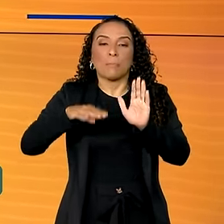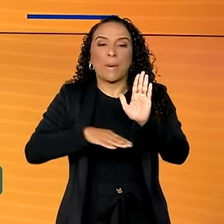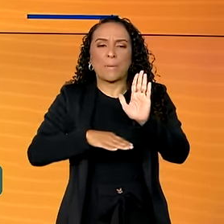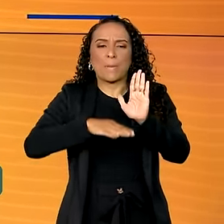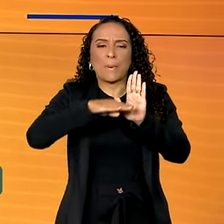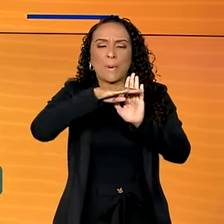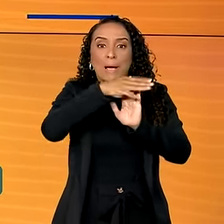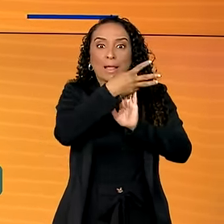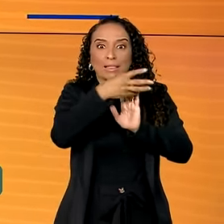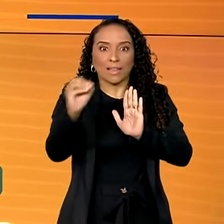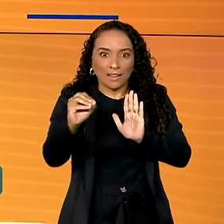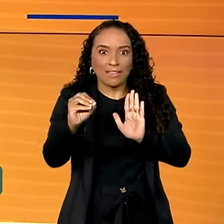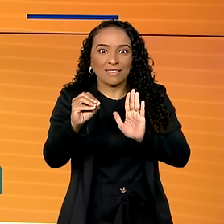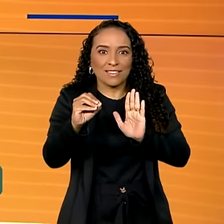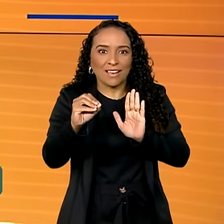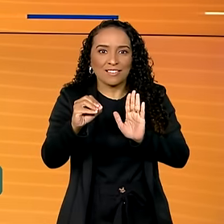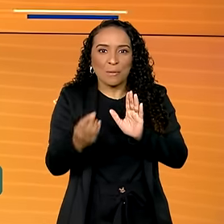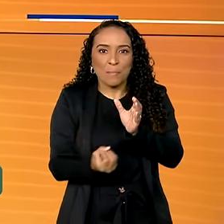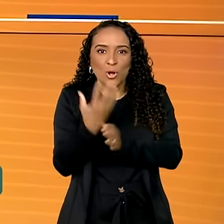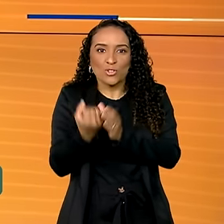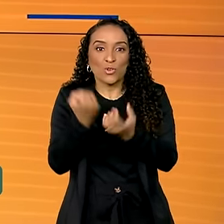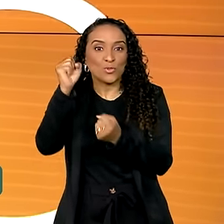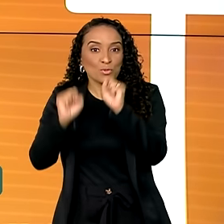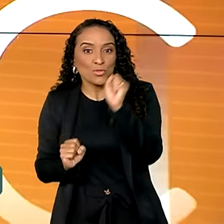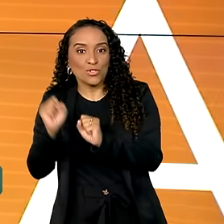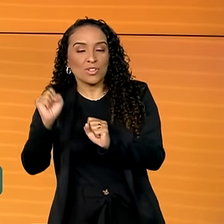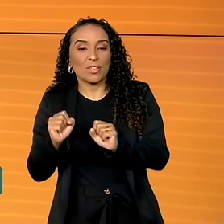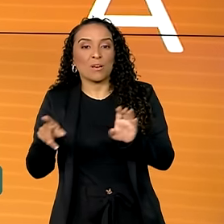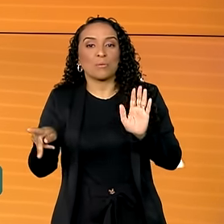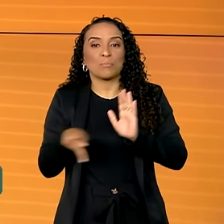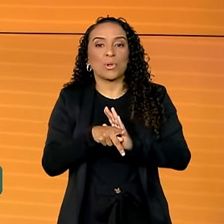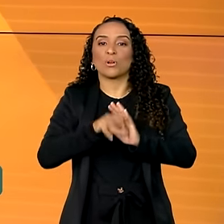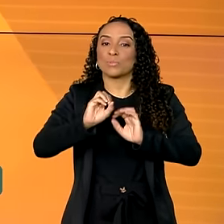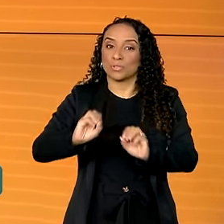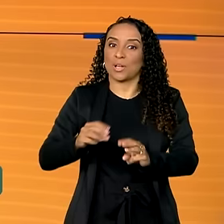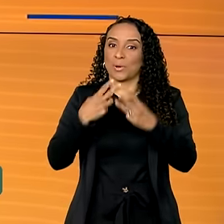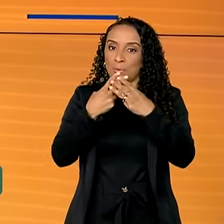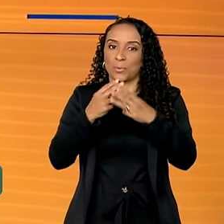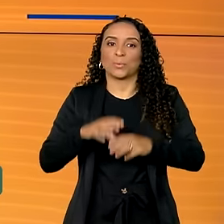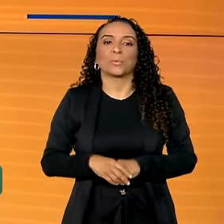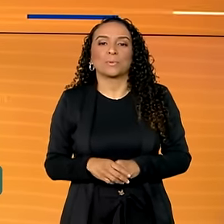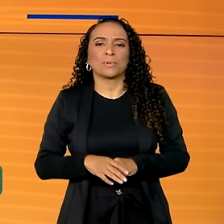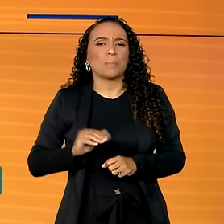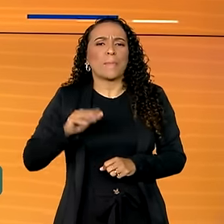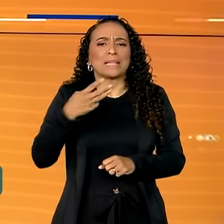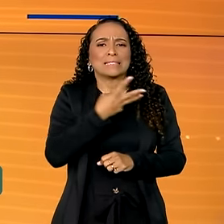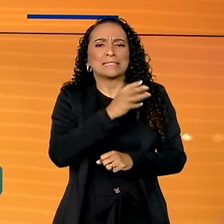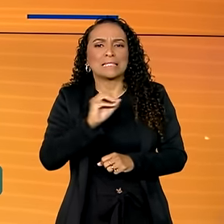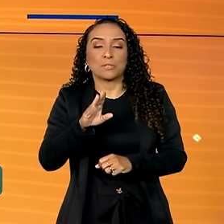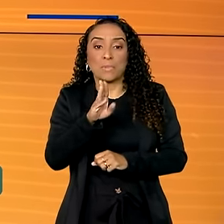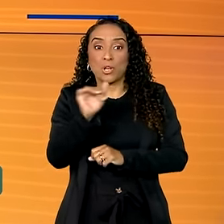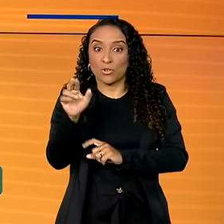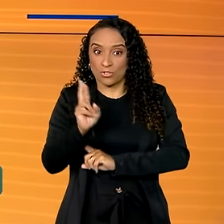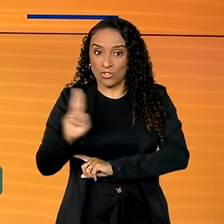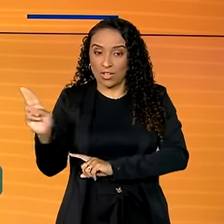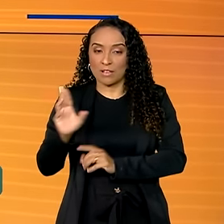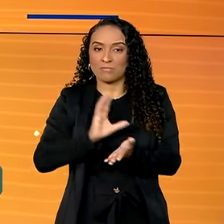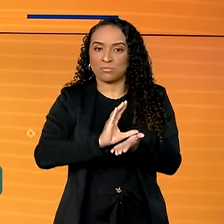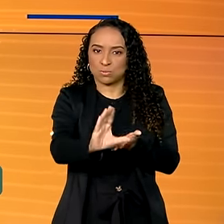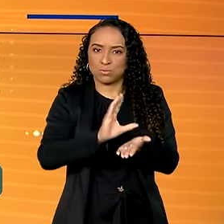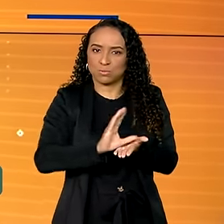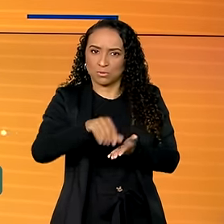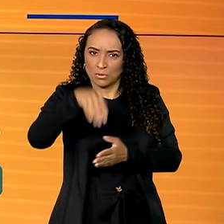posições no ranking de produção industrial da Organização das Nações Unidas. Com mais de 300 bilhões de reais em